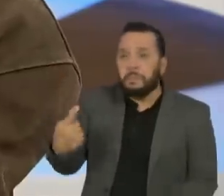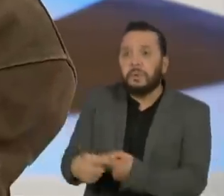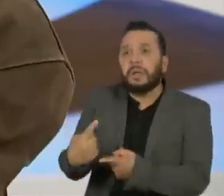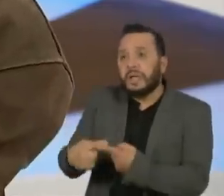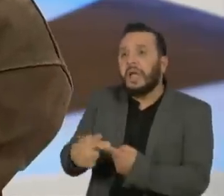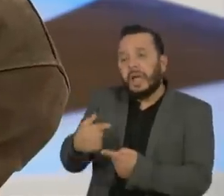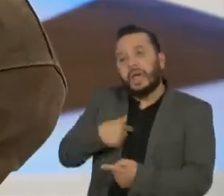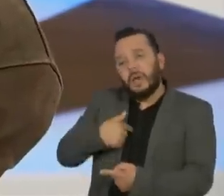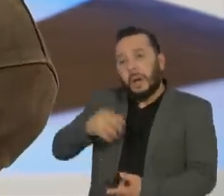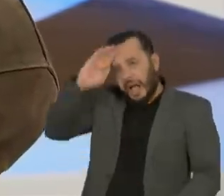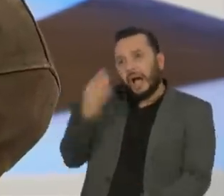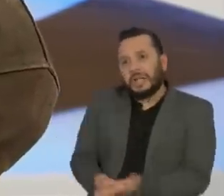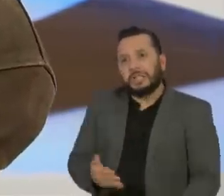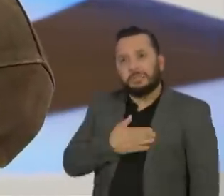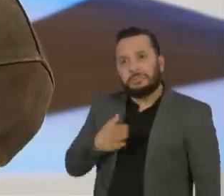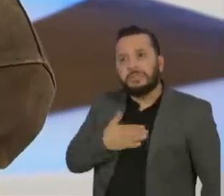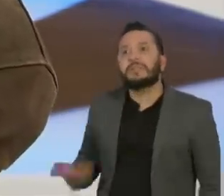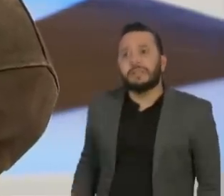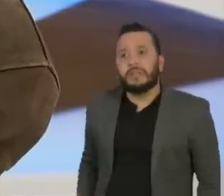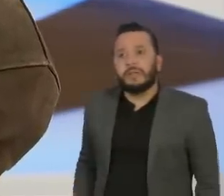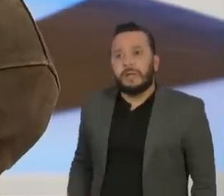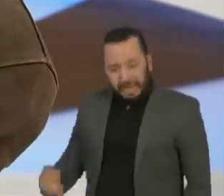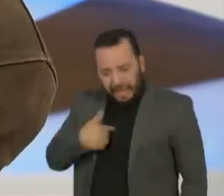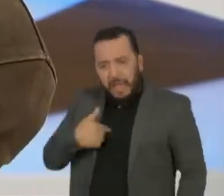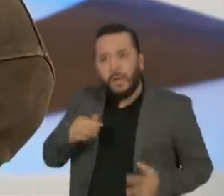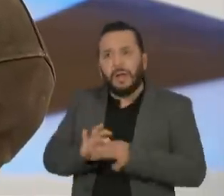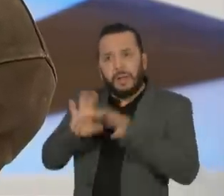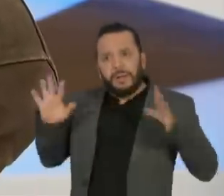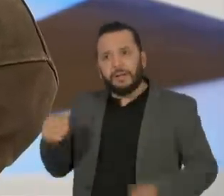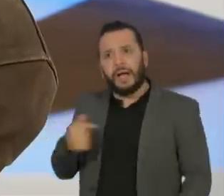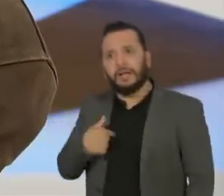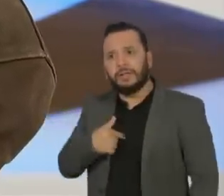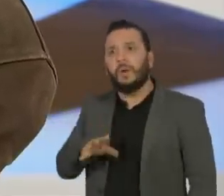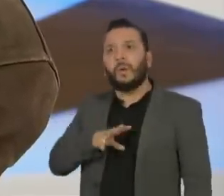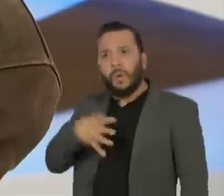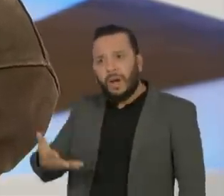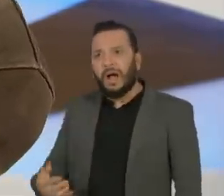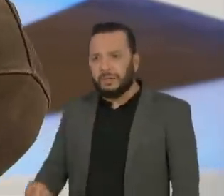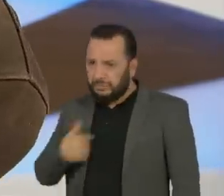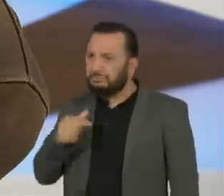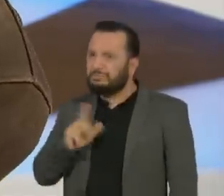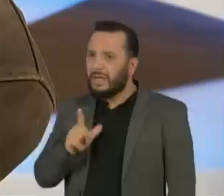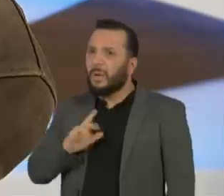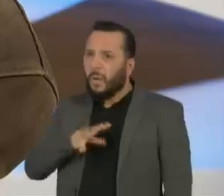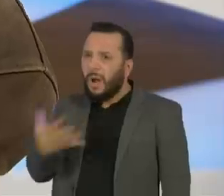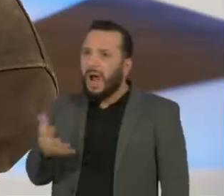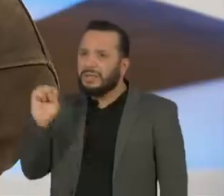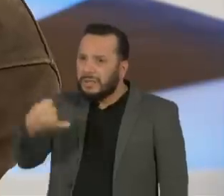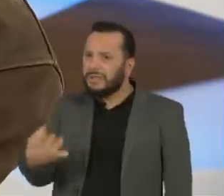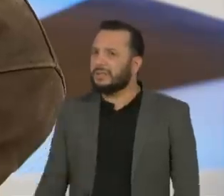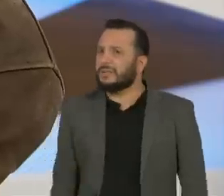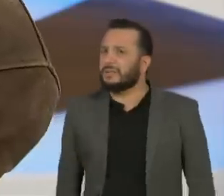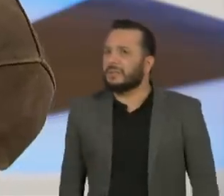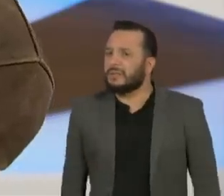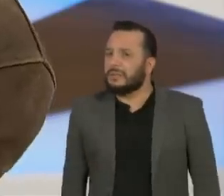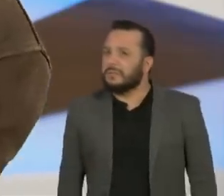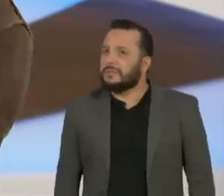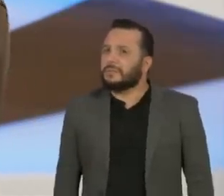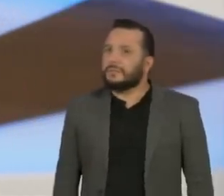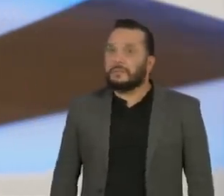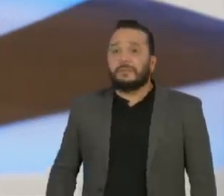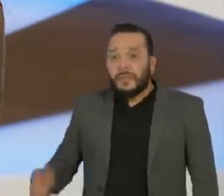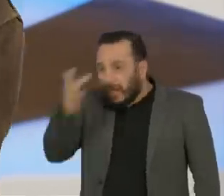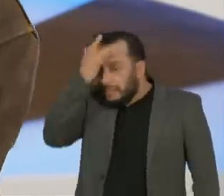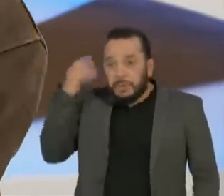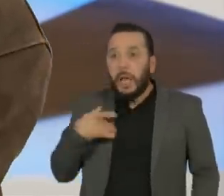acordo com minha força vem da minha liberdade e da minha coragem. Eu tenho coragem. E eu acho que esse é o meu maior legado. As pessoas